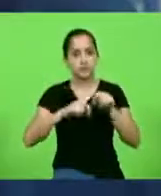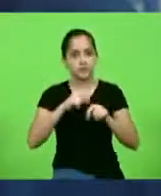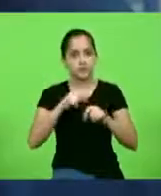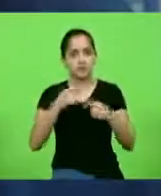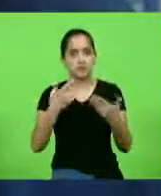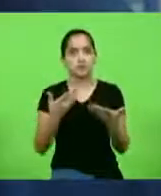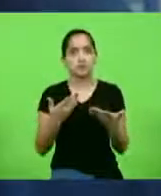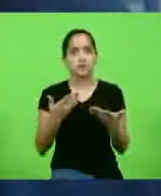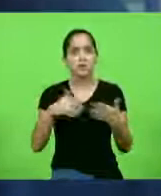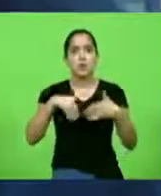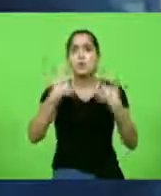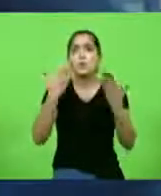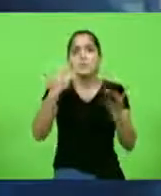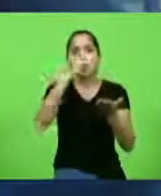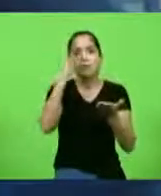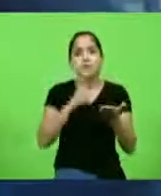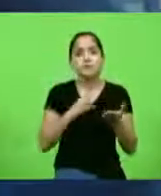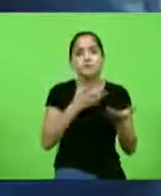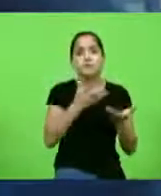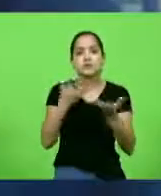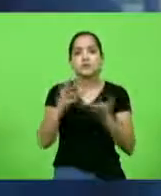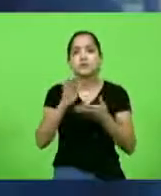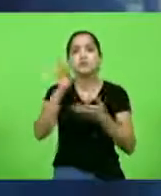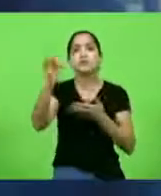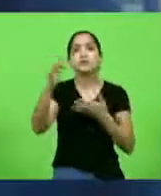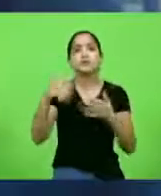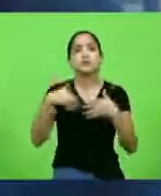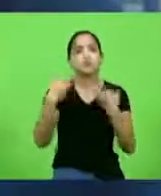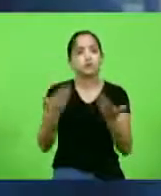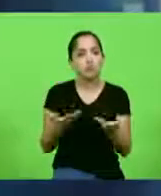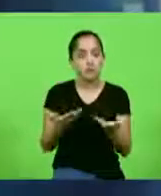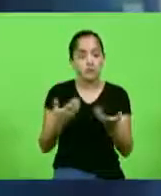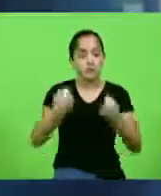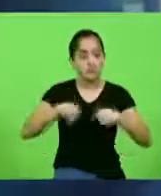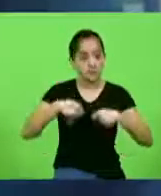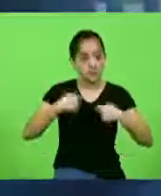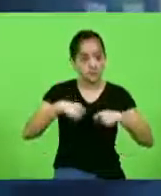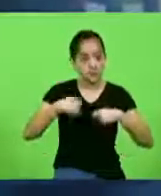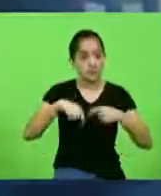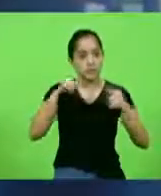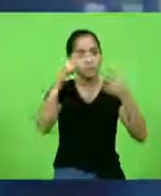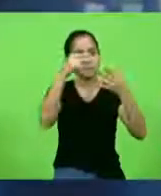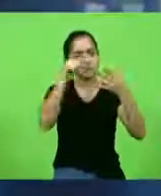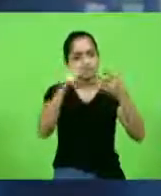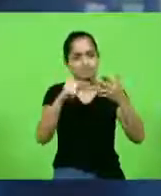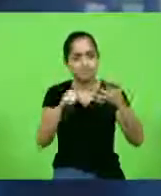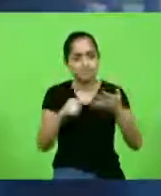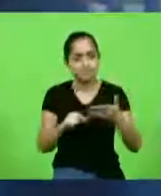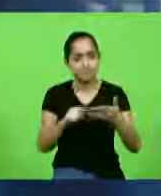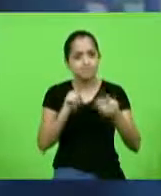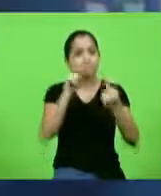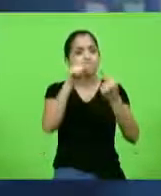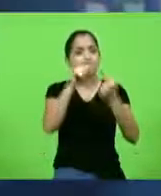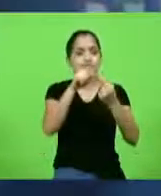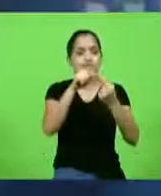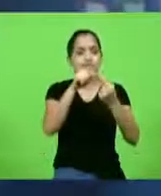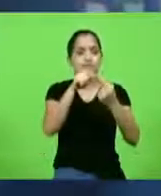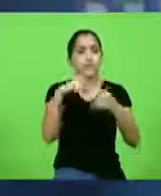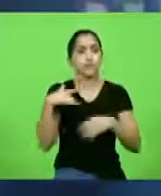qual é Brasil que nós queremos no futuro? Nós precisamos definir os novos rumos para a saúde pública nacional.